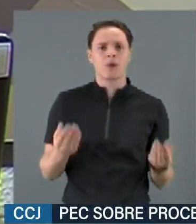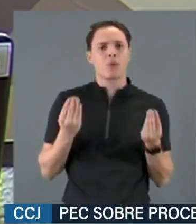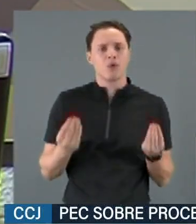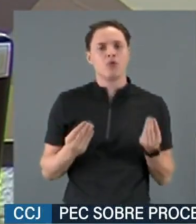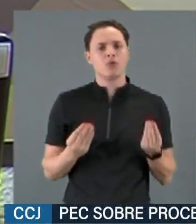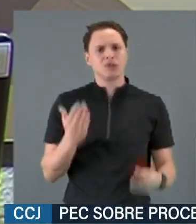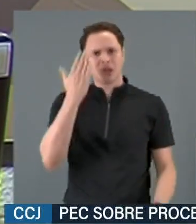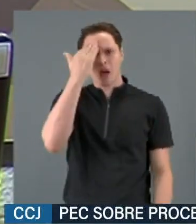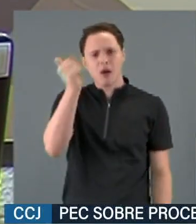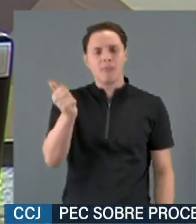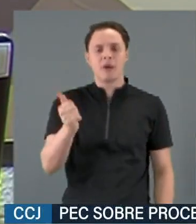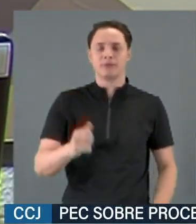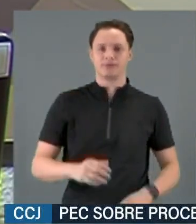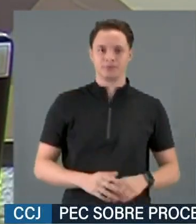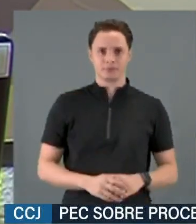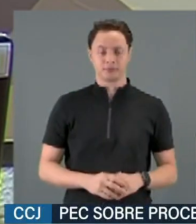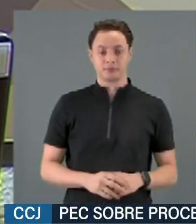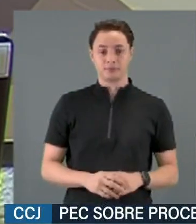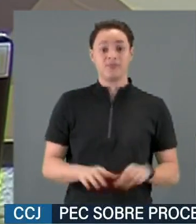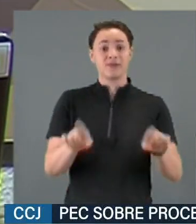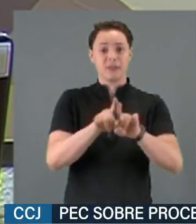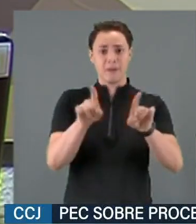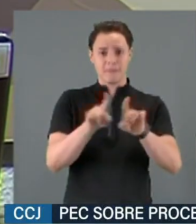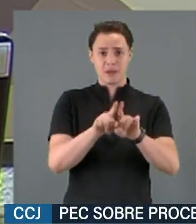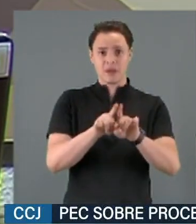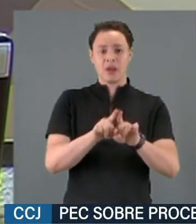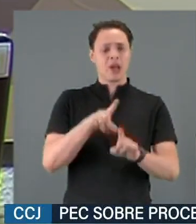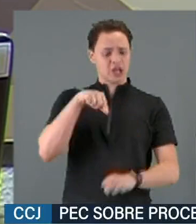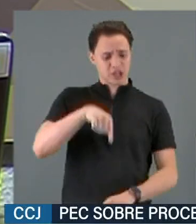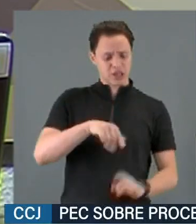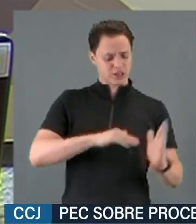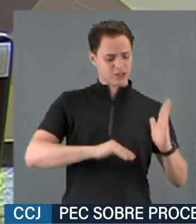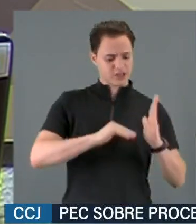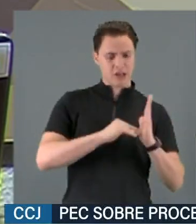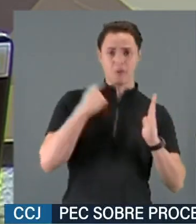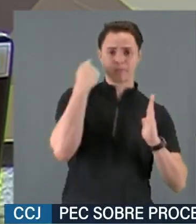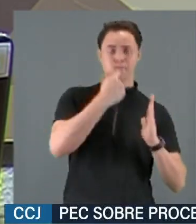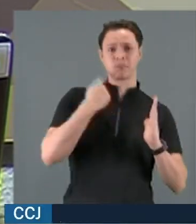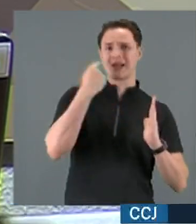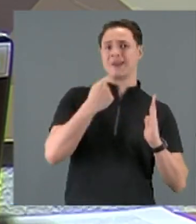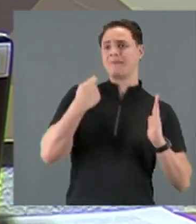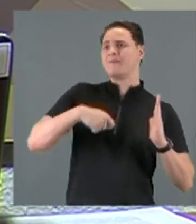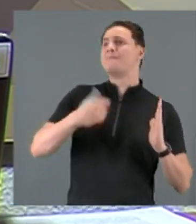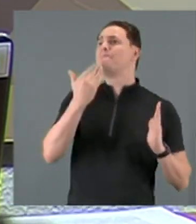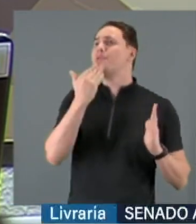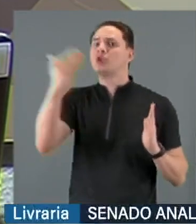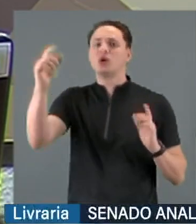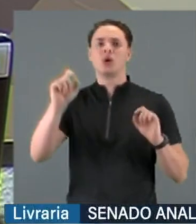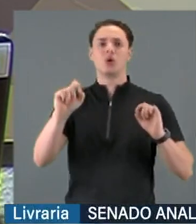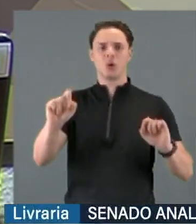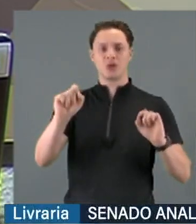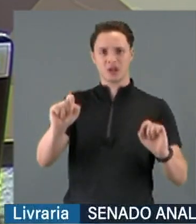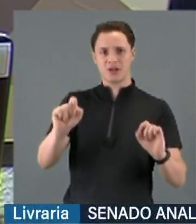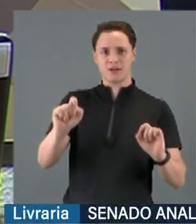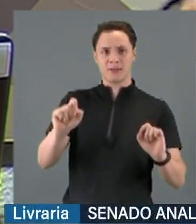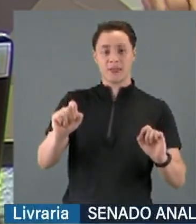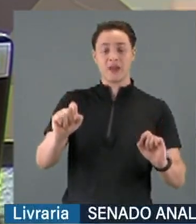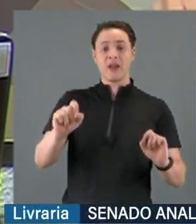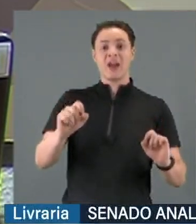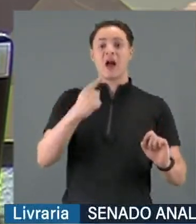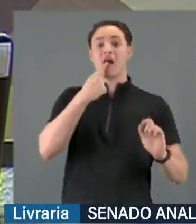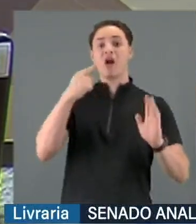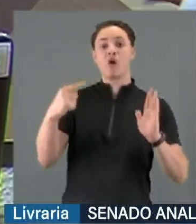cerca da decisão de recorrer da Advocacia-Geral do Senado, com uma manifestação do Ministério Público